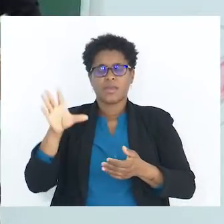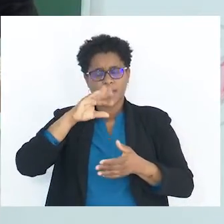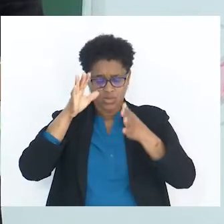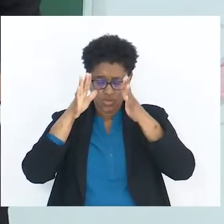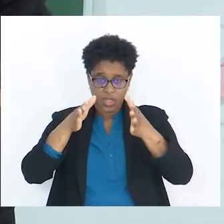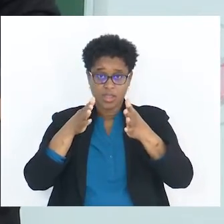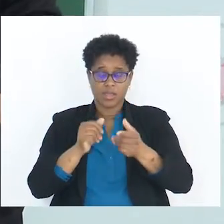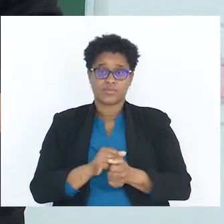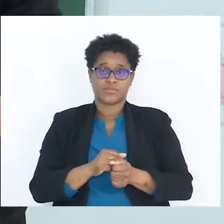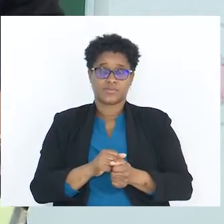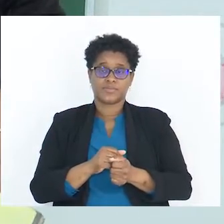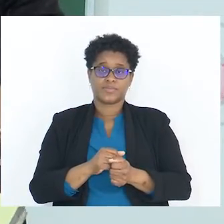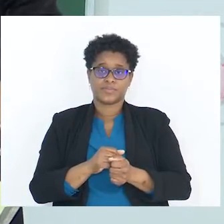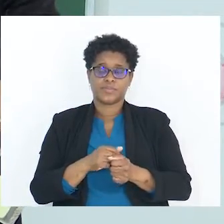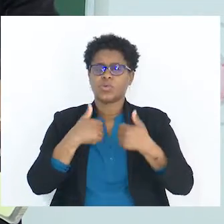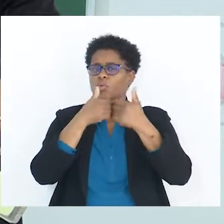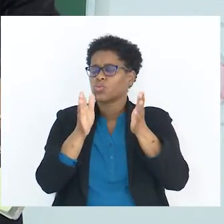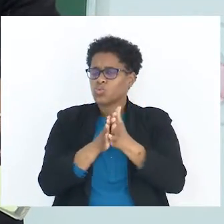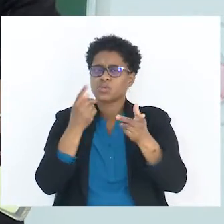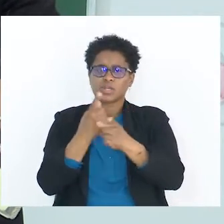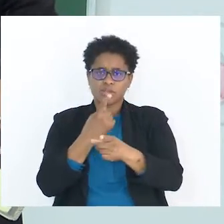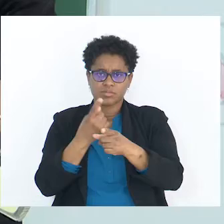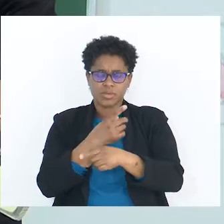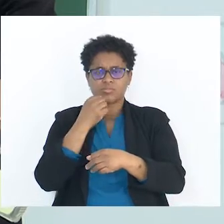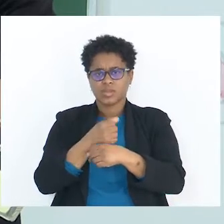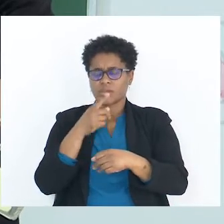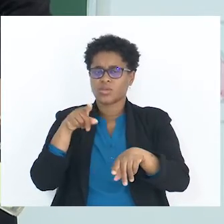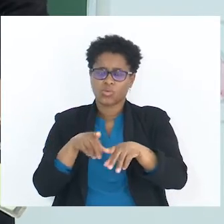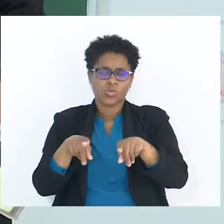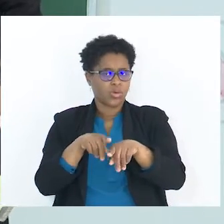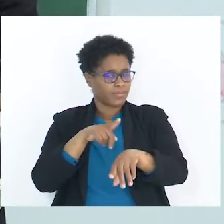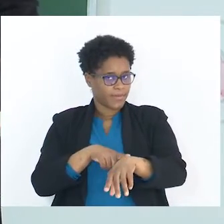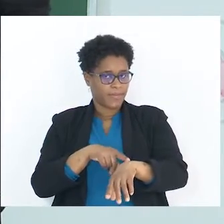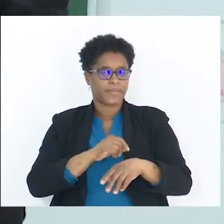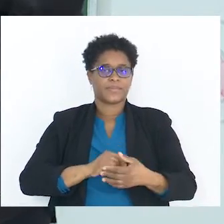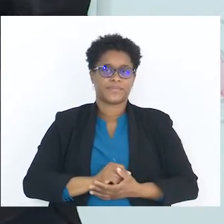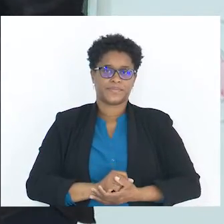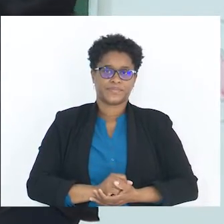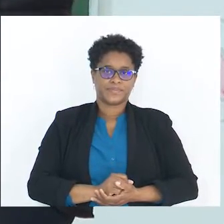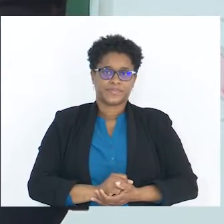mais concentrado com todos os elementos a funcionar ao mesmo tempo.